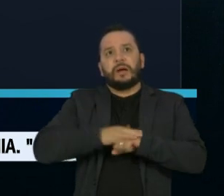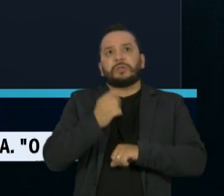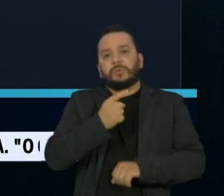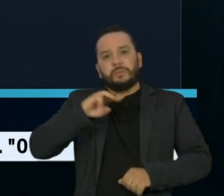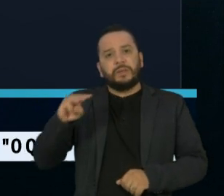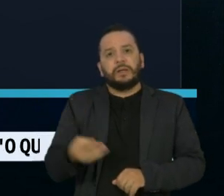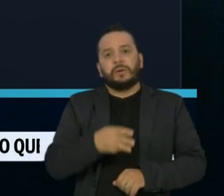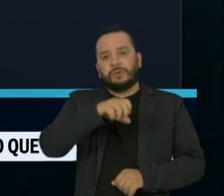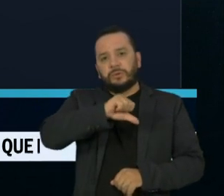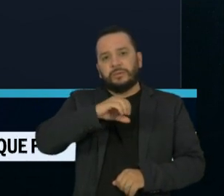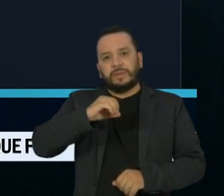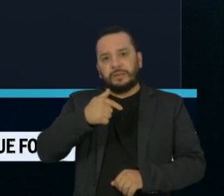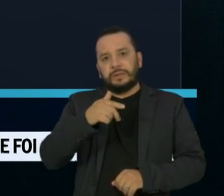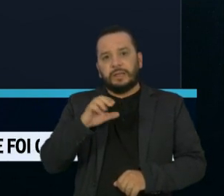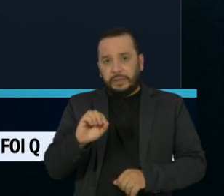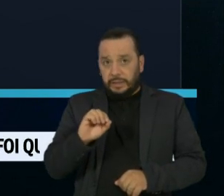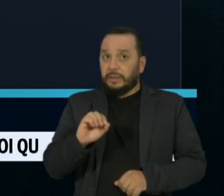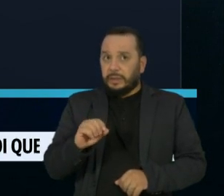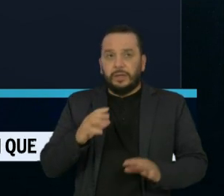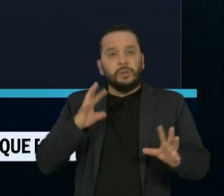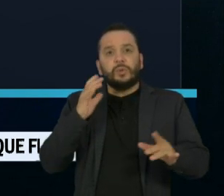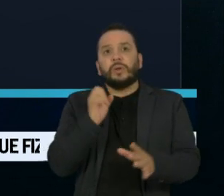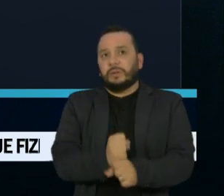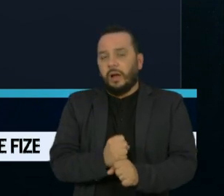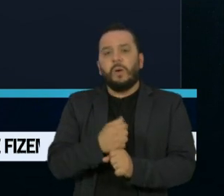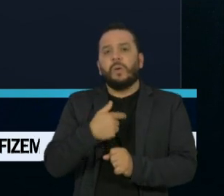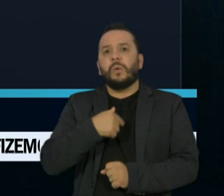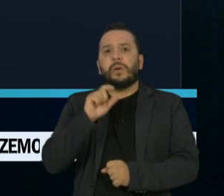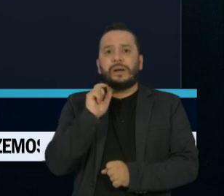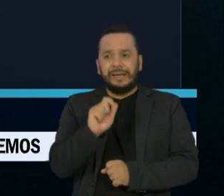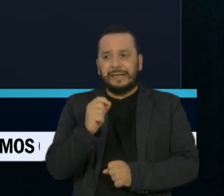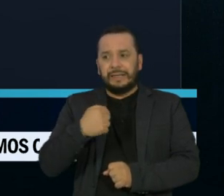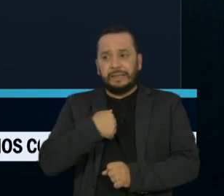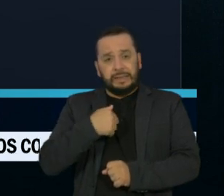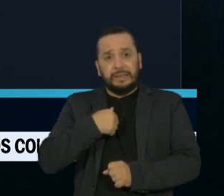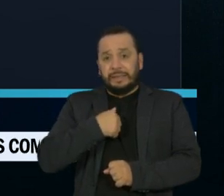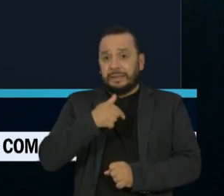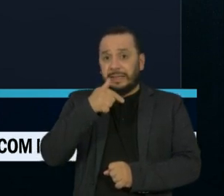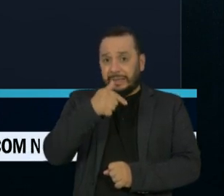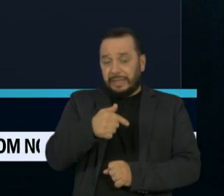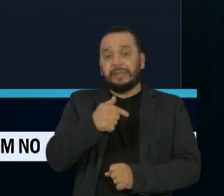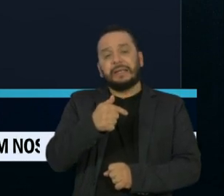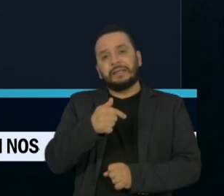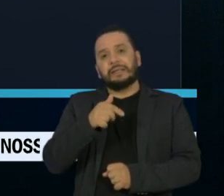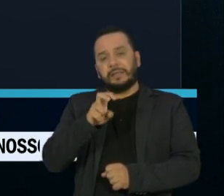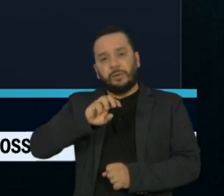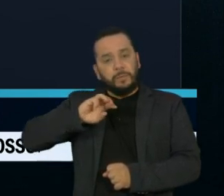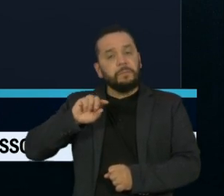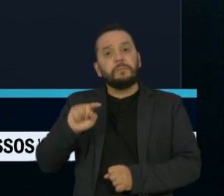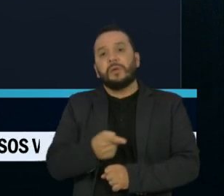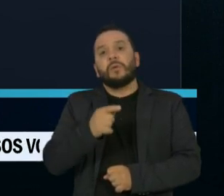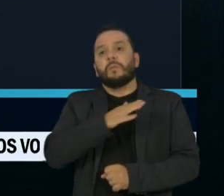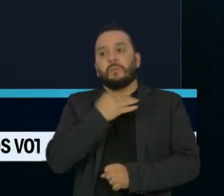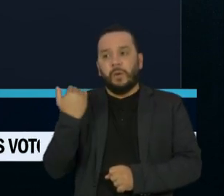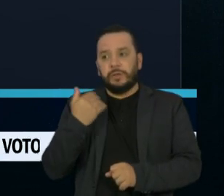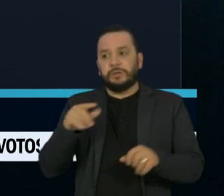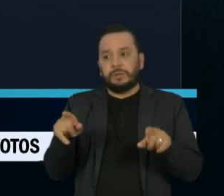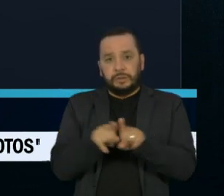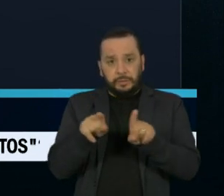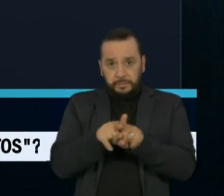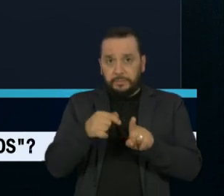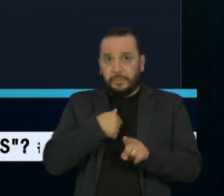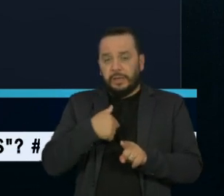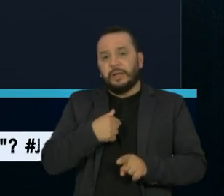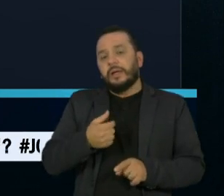970. Ao todo, foram registradas mais de 75 mil mortes. Na contagem da imprensa,